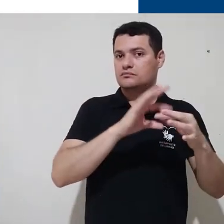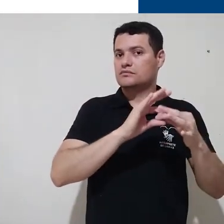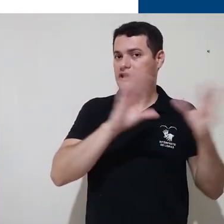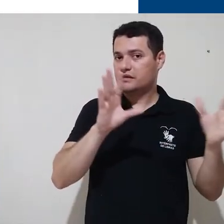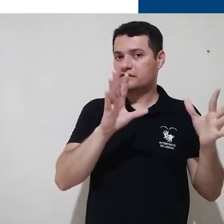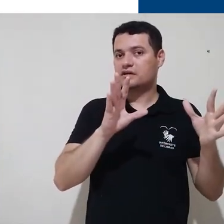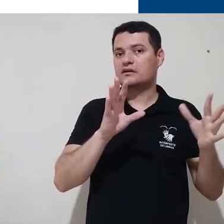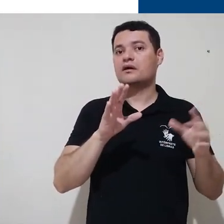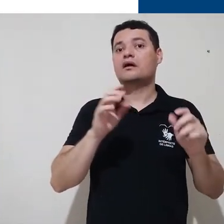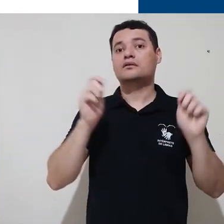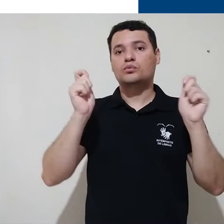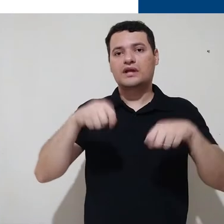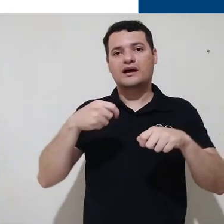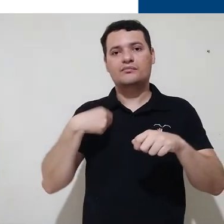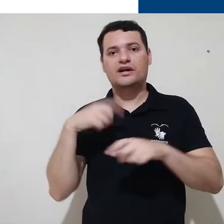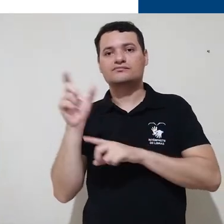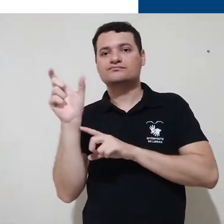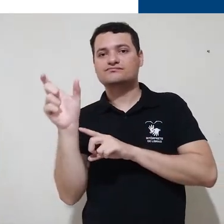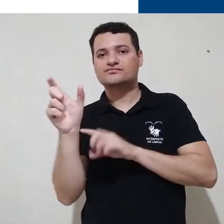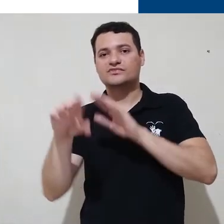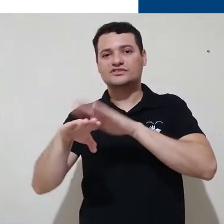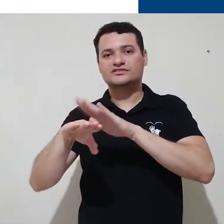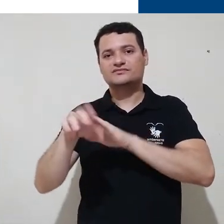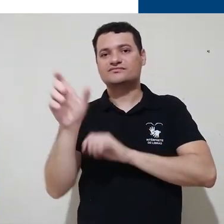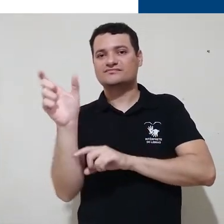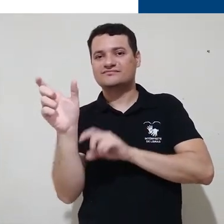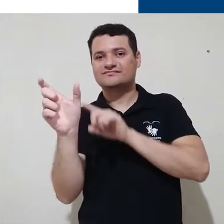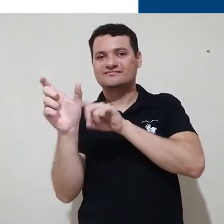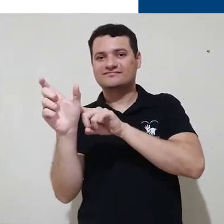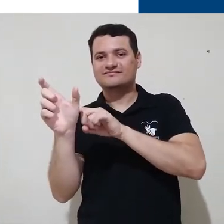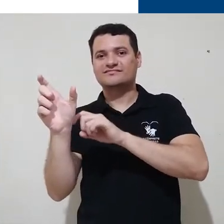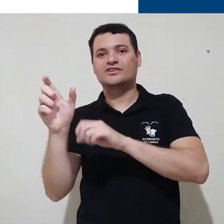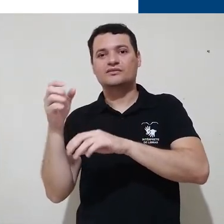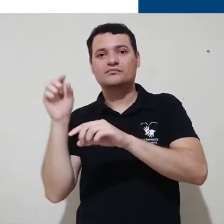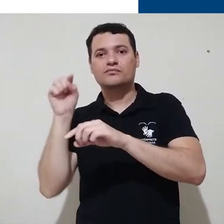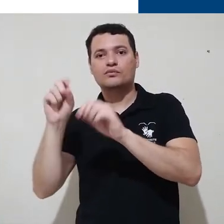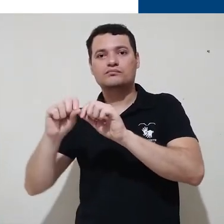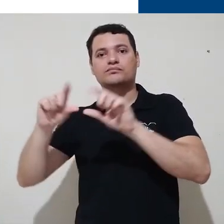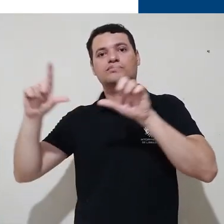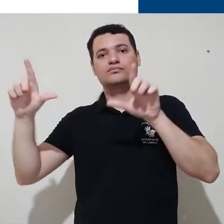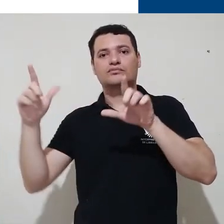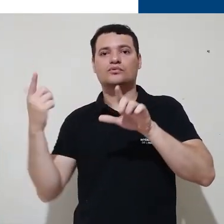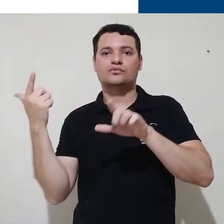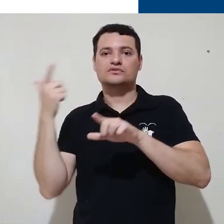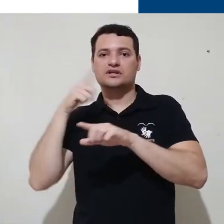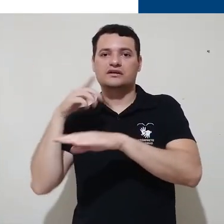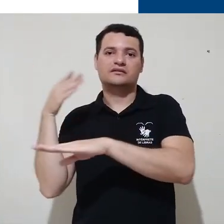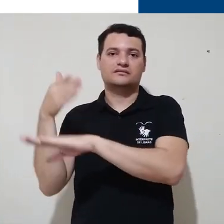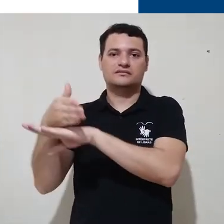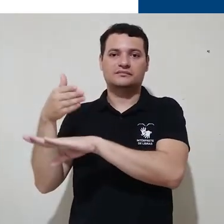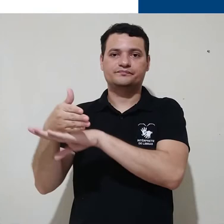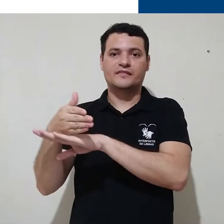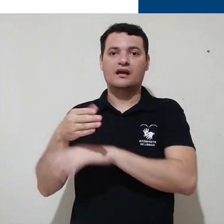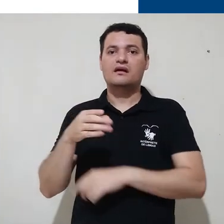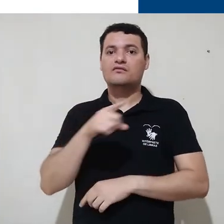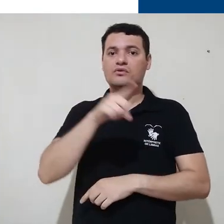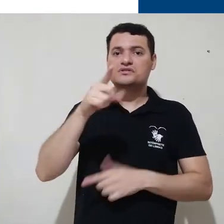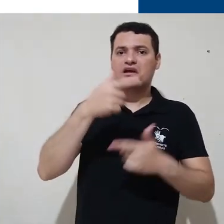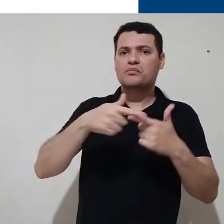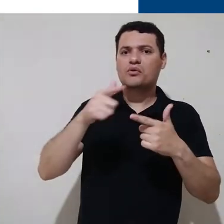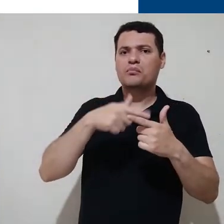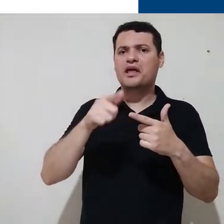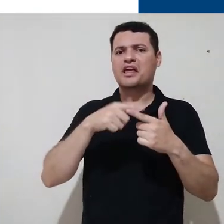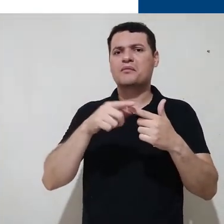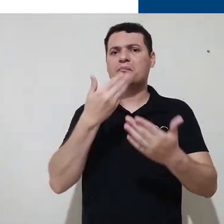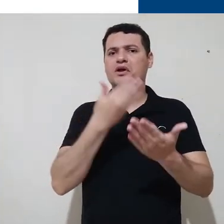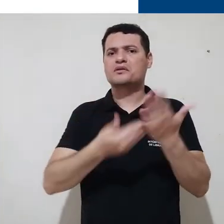possível visualizá-las acessando por este caminho aqui. Se os usuários tiverem problemas com recuperação de